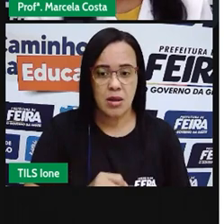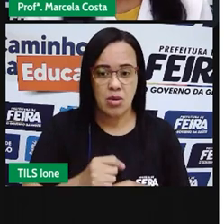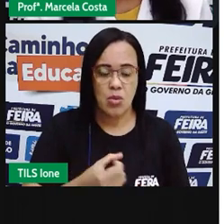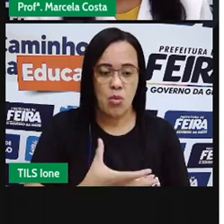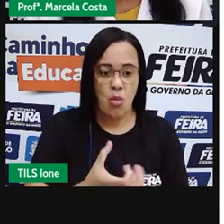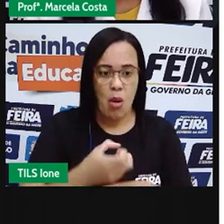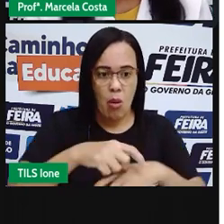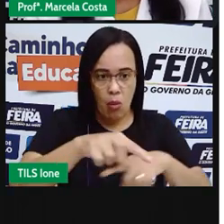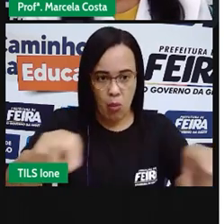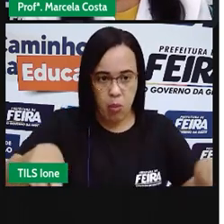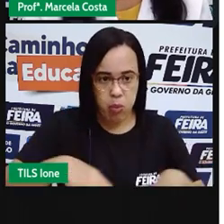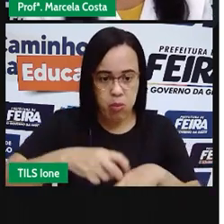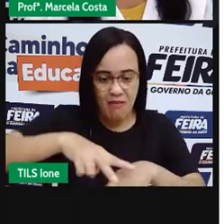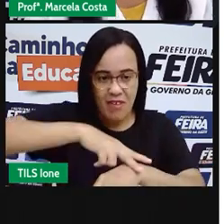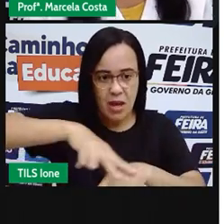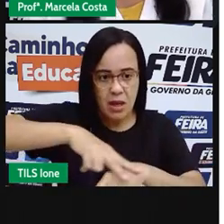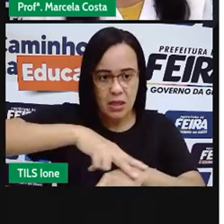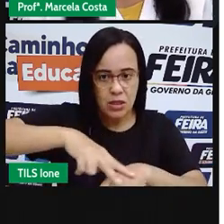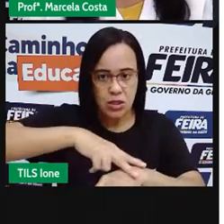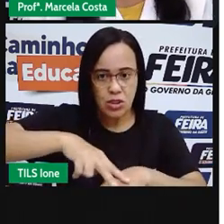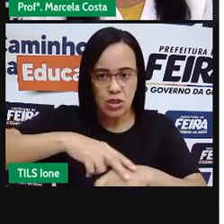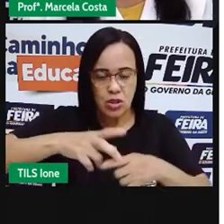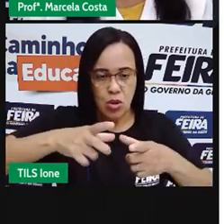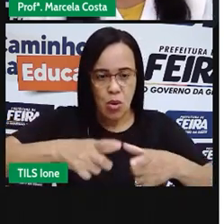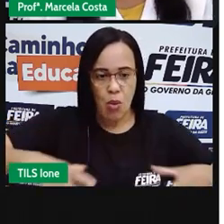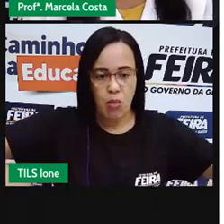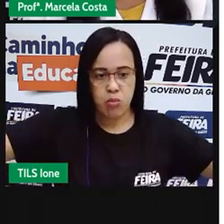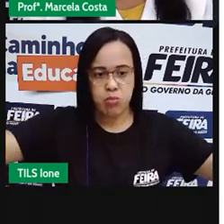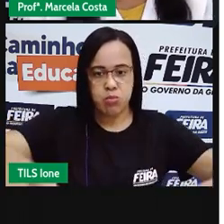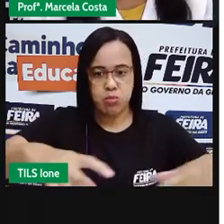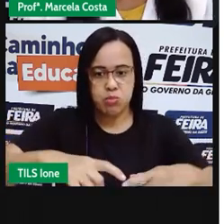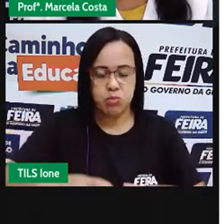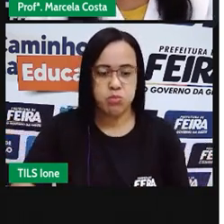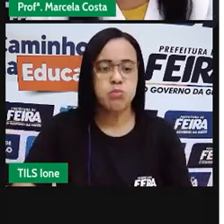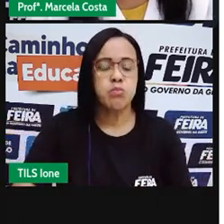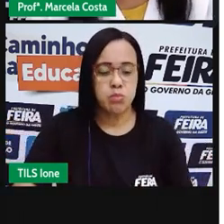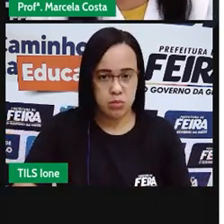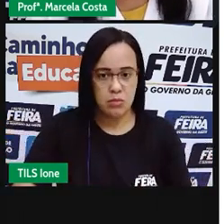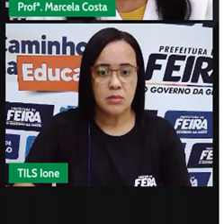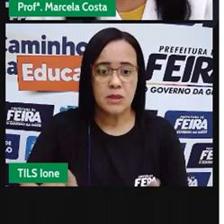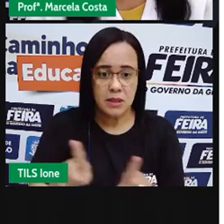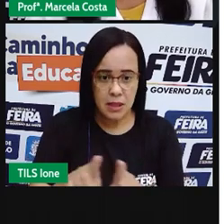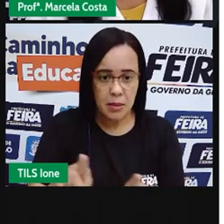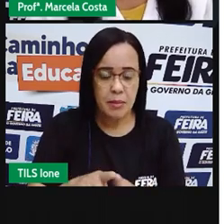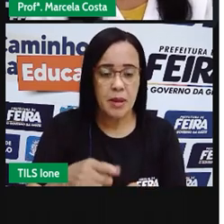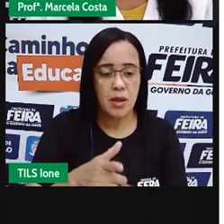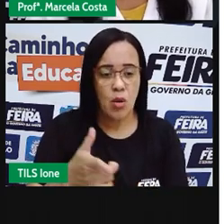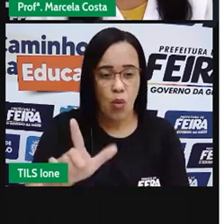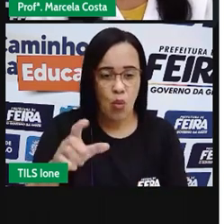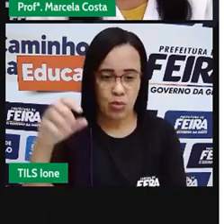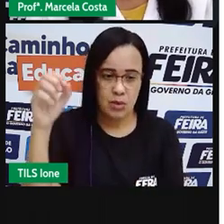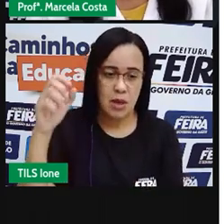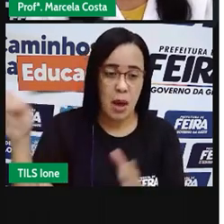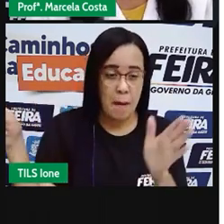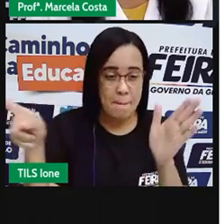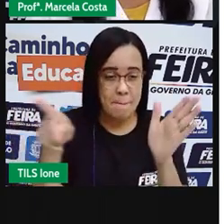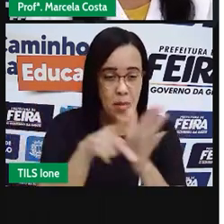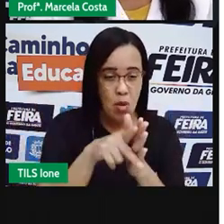mostrando aqui para vocês como o mandacaru, que é uma planta típica